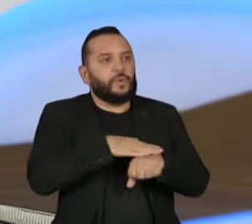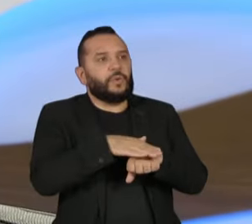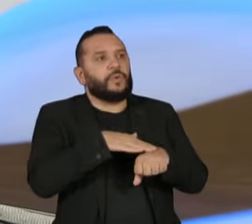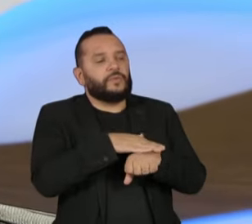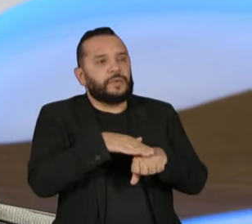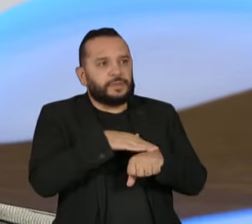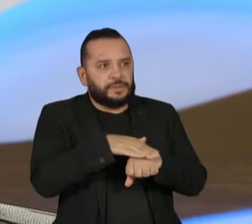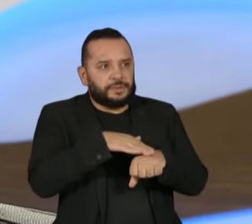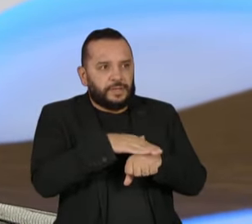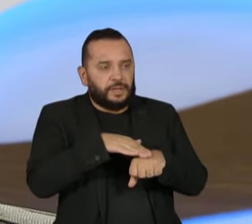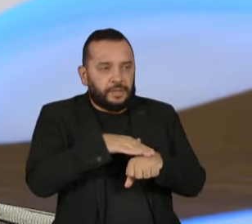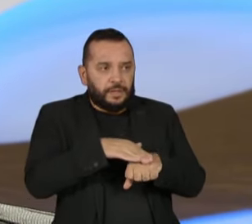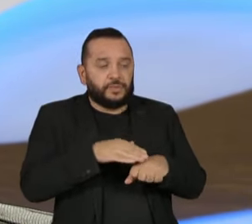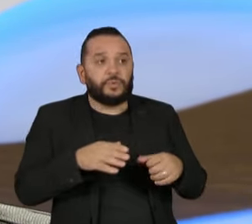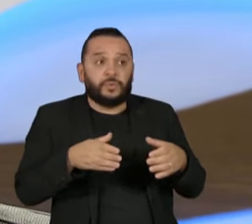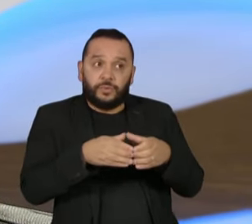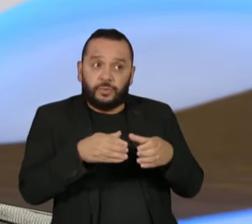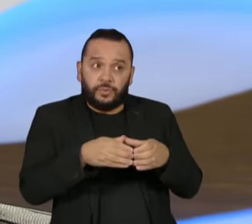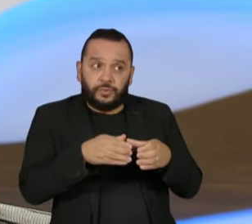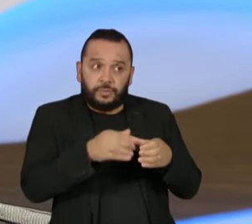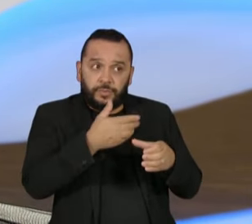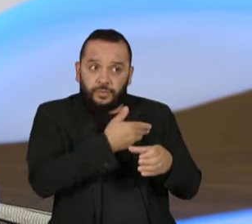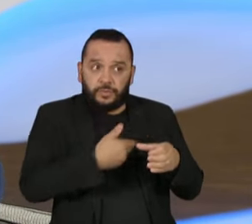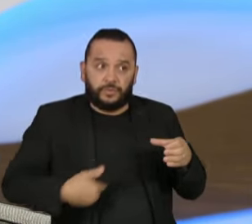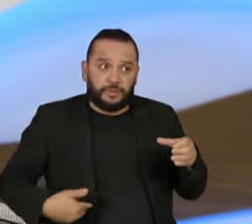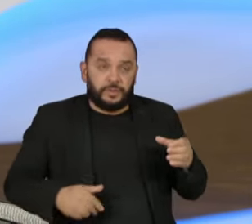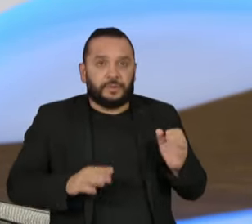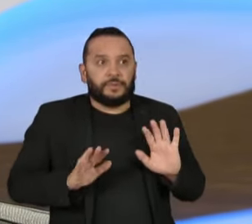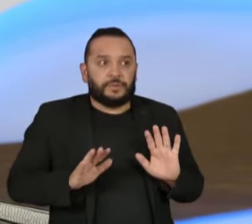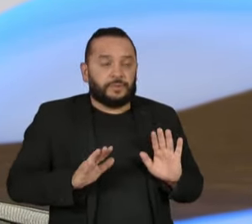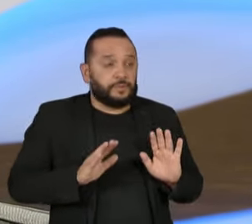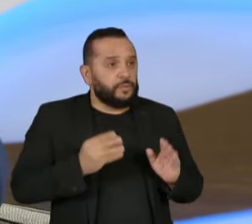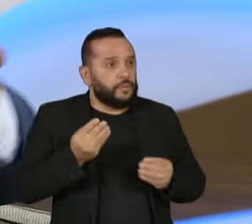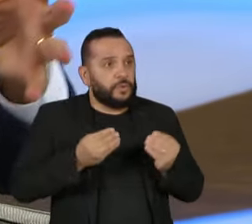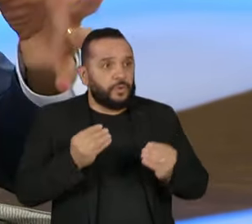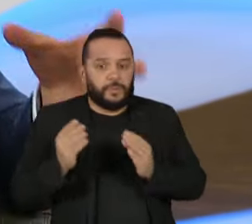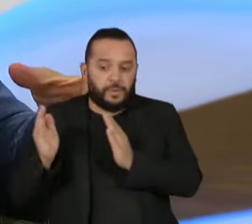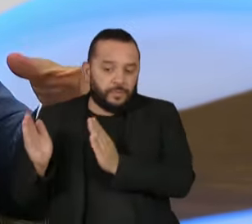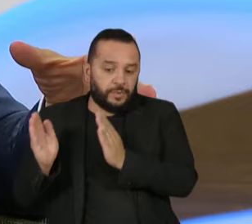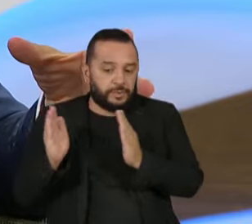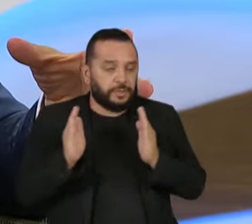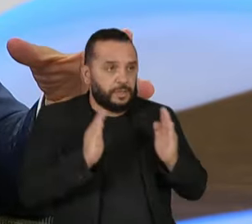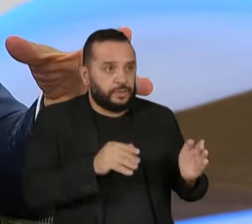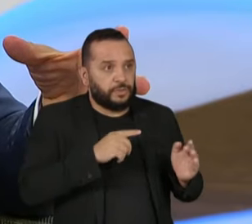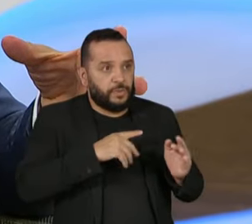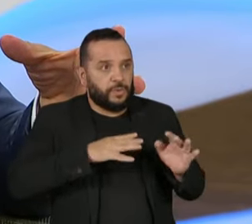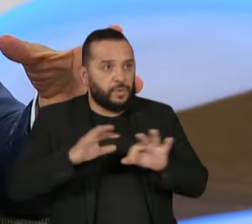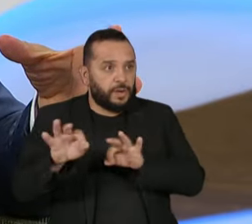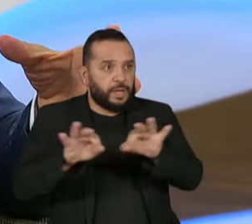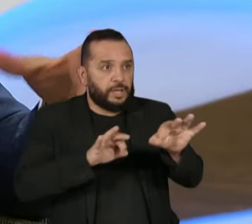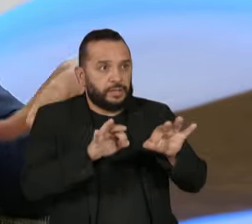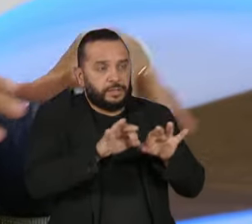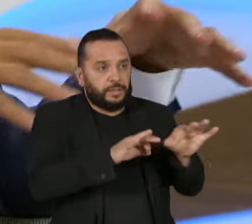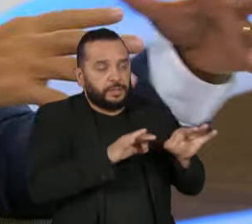está certo? Você, normalmente, o processo é, organiza a base do governo, a partir